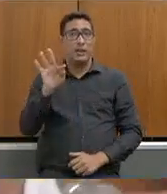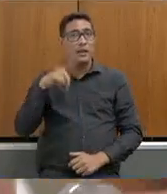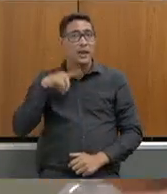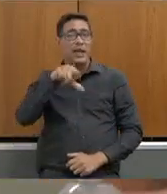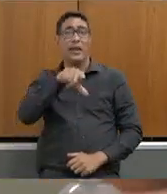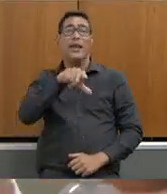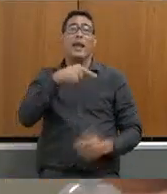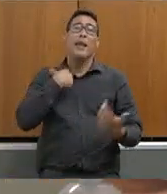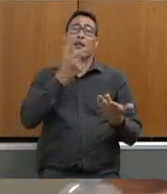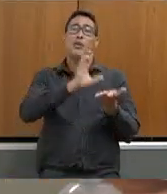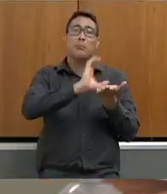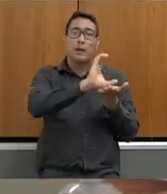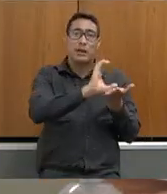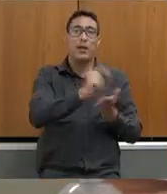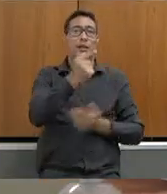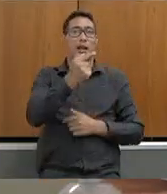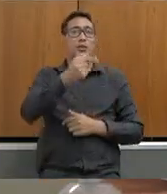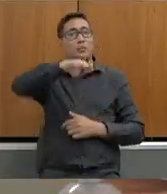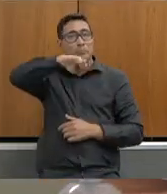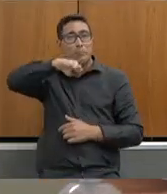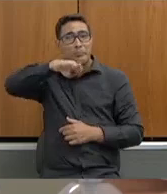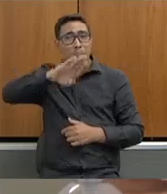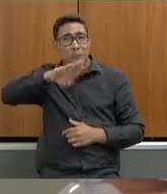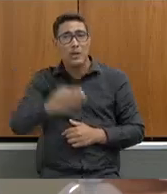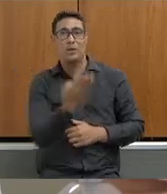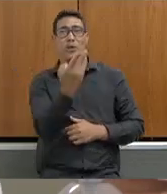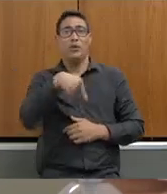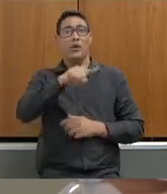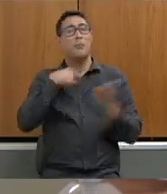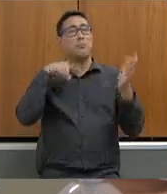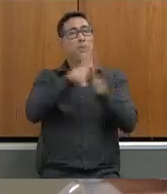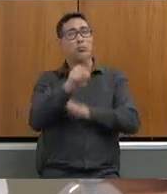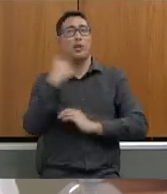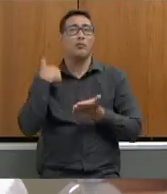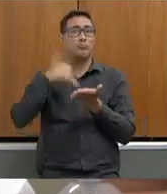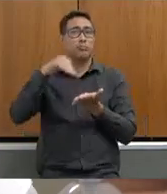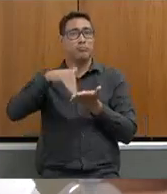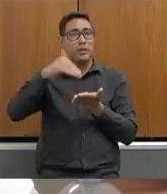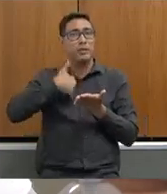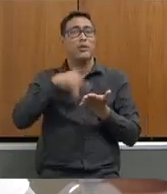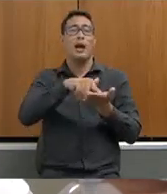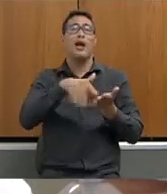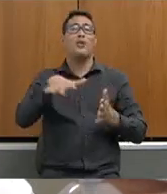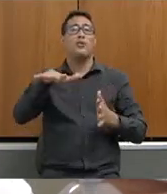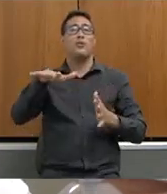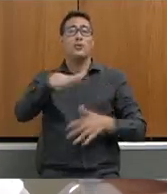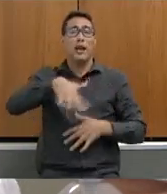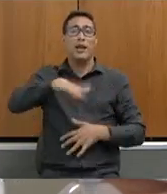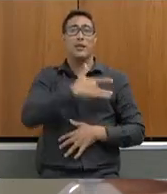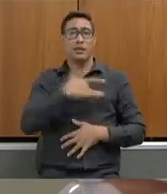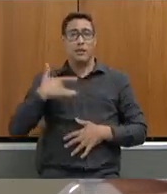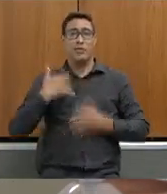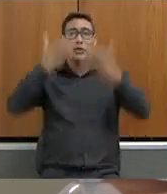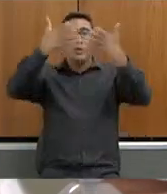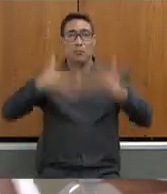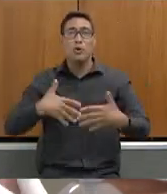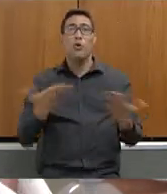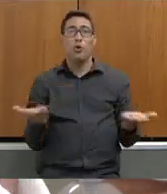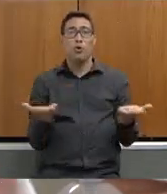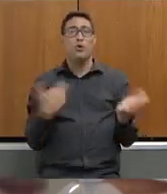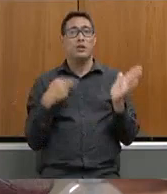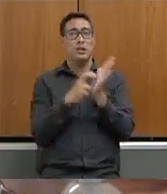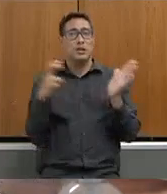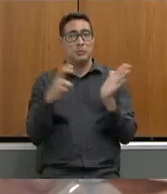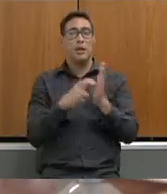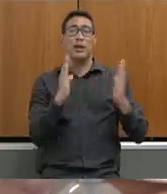repassar 7 bilhões eu perguntei ao secretário secretário de estado da saúde esclareceu hoje de manhã período de